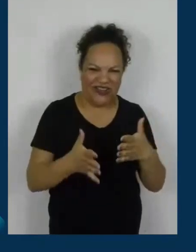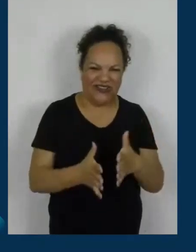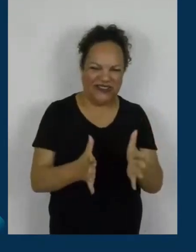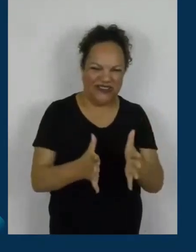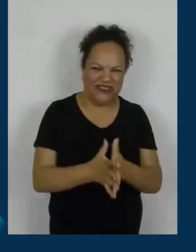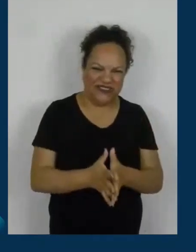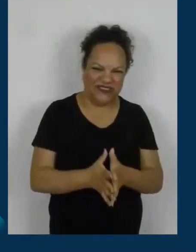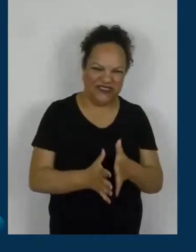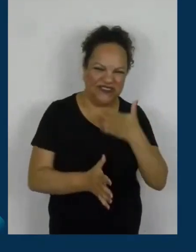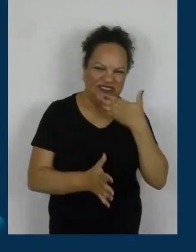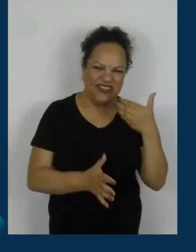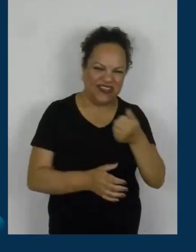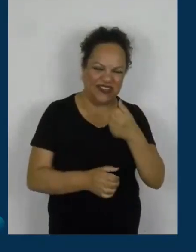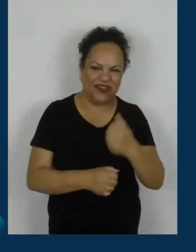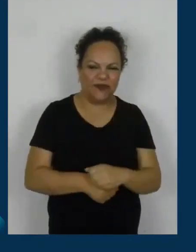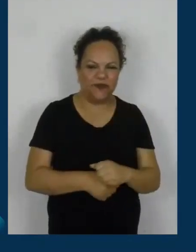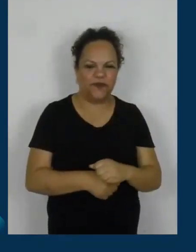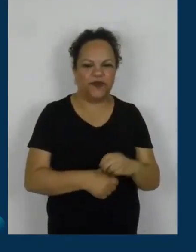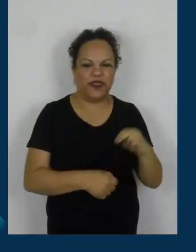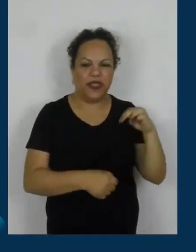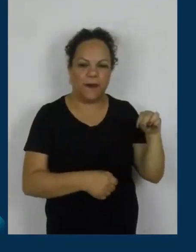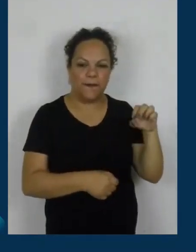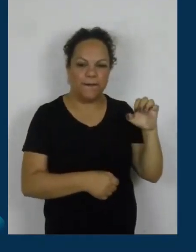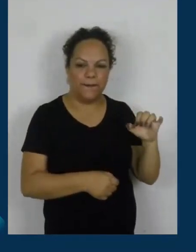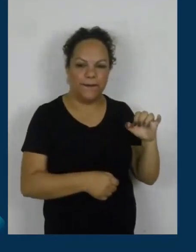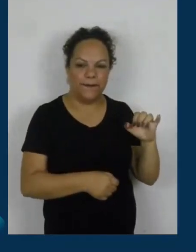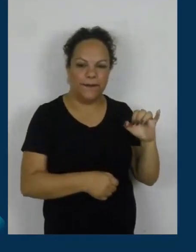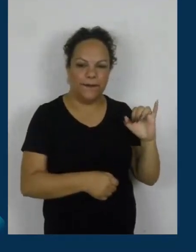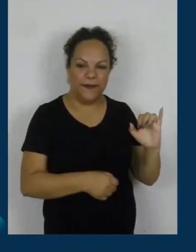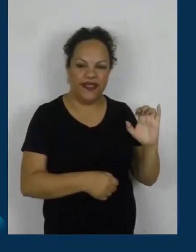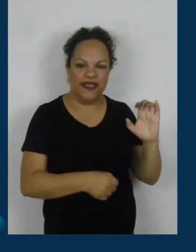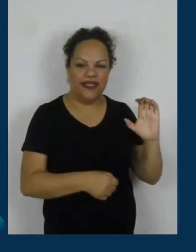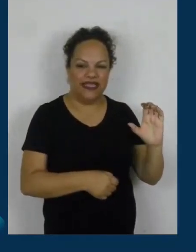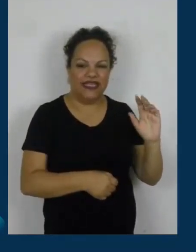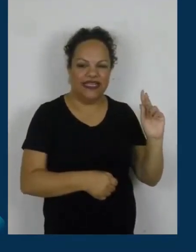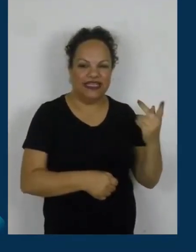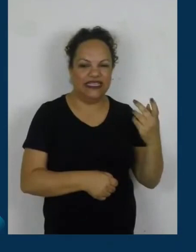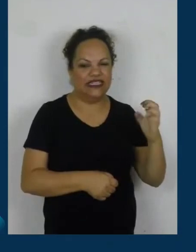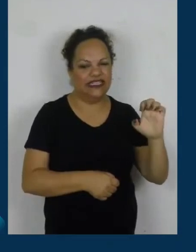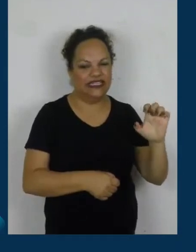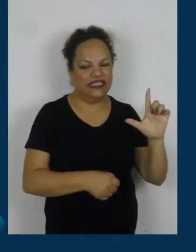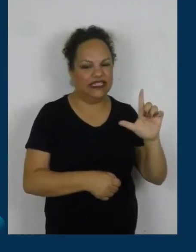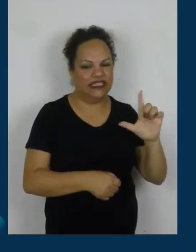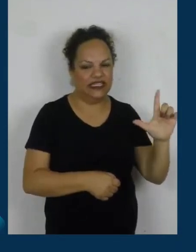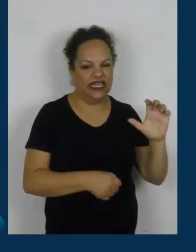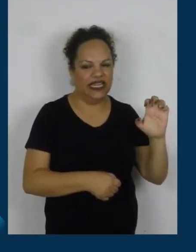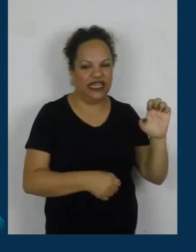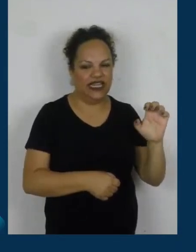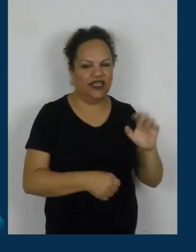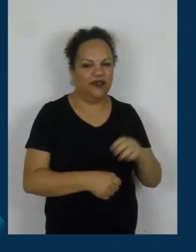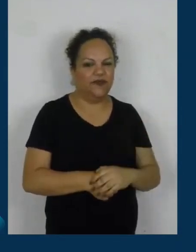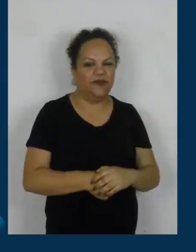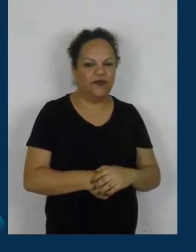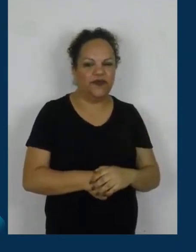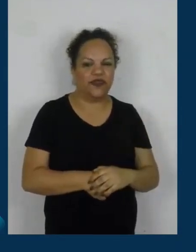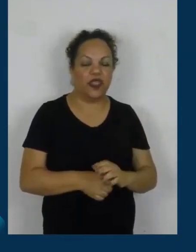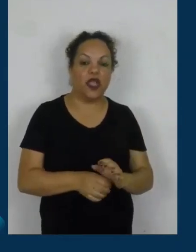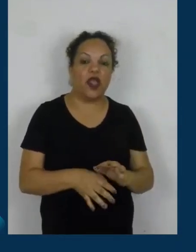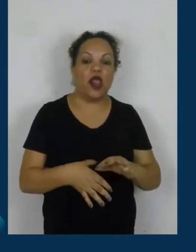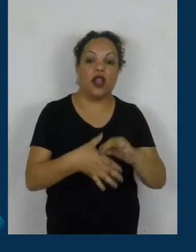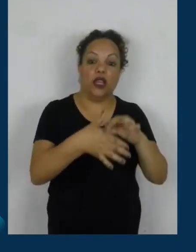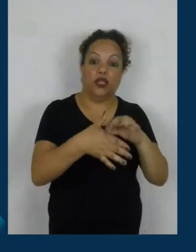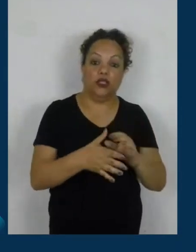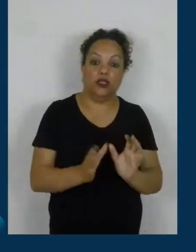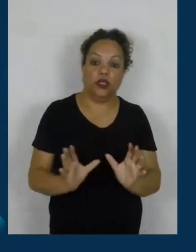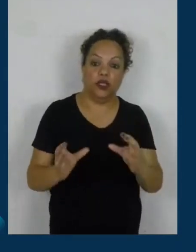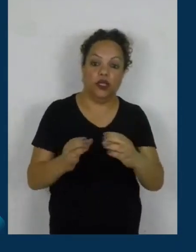Eu sou Michele Guimarães Manauara, membro da Rede de Líderes desde 2017, e ontem, como foi falado pelo Bira,